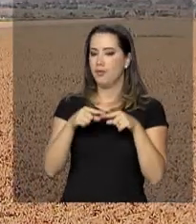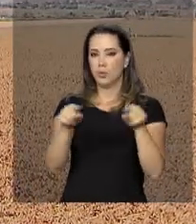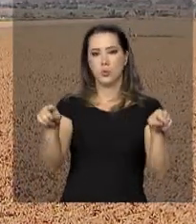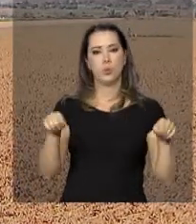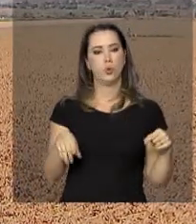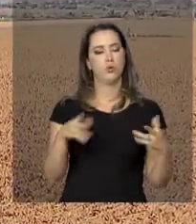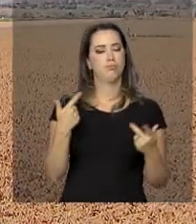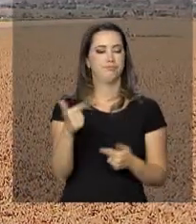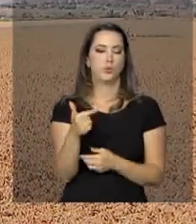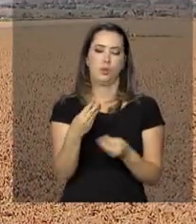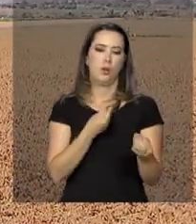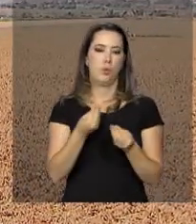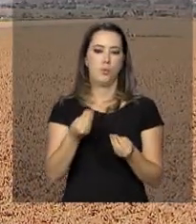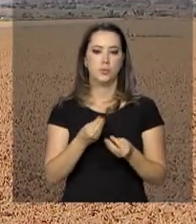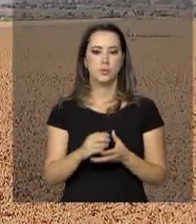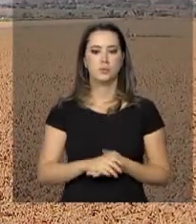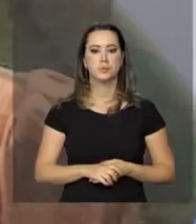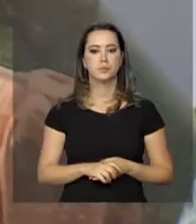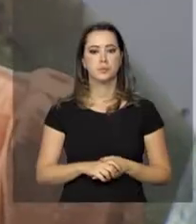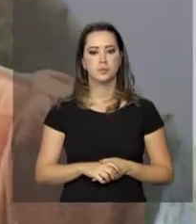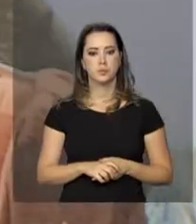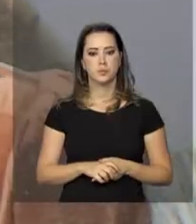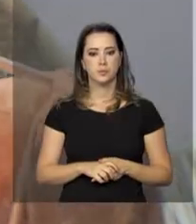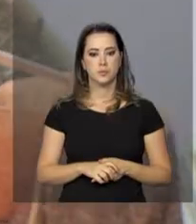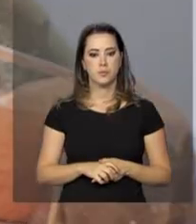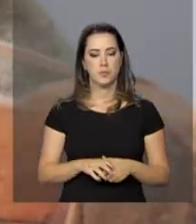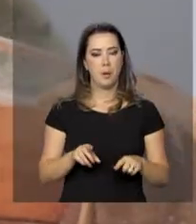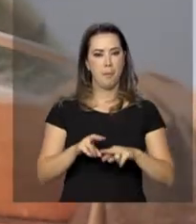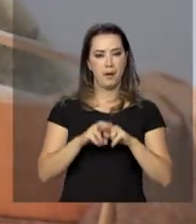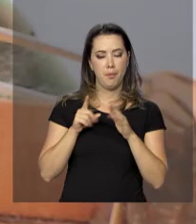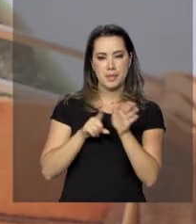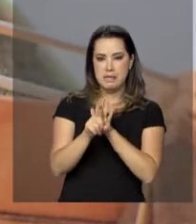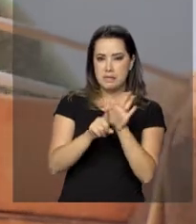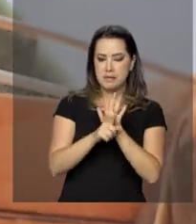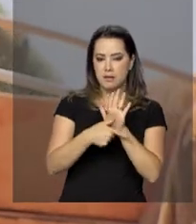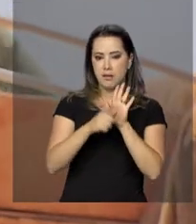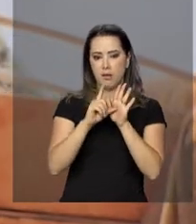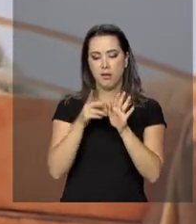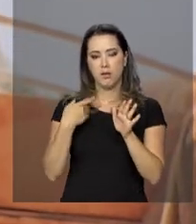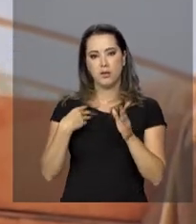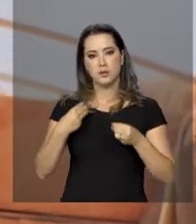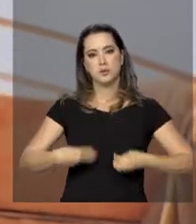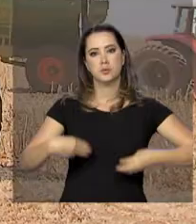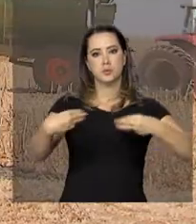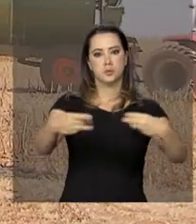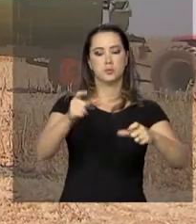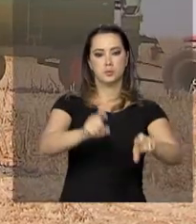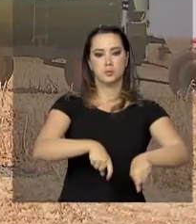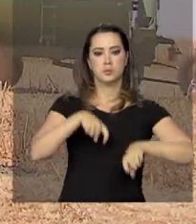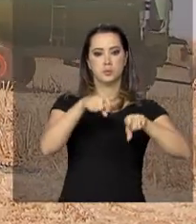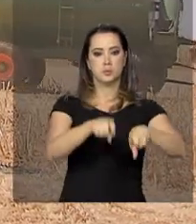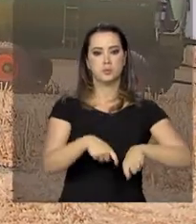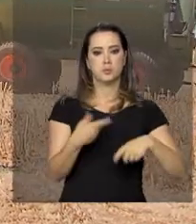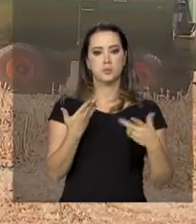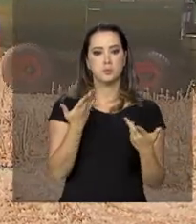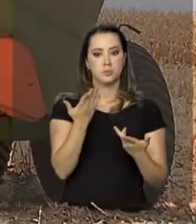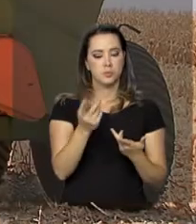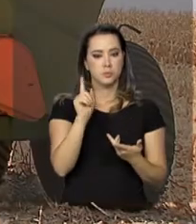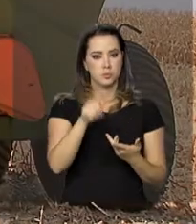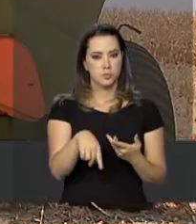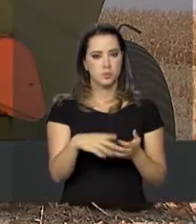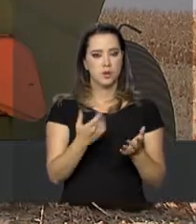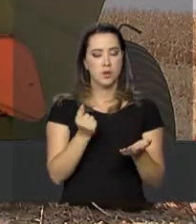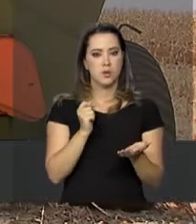toda ela que você consegue bancar. Pelo último levantamento feito pelo Ministério da Agricultura, Pecuária e Abastecimento,